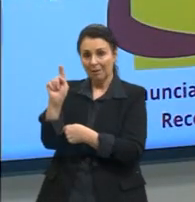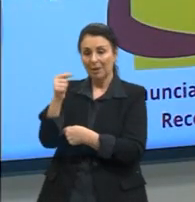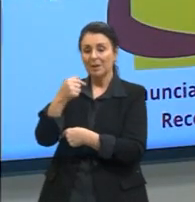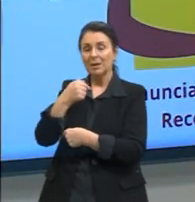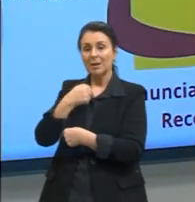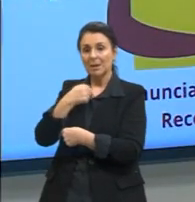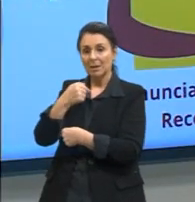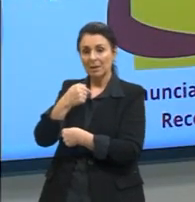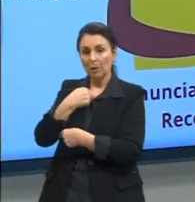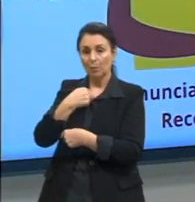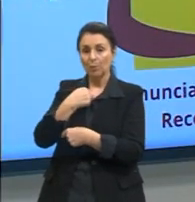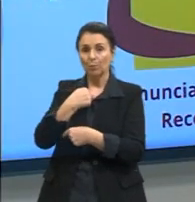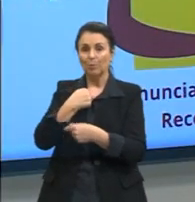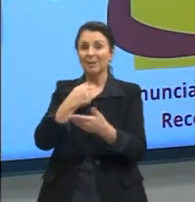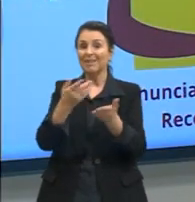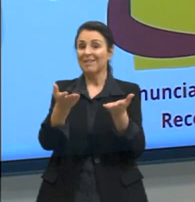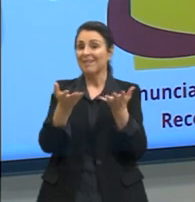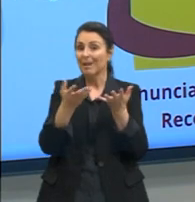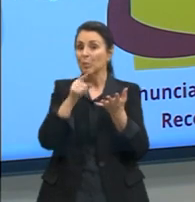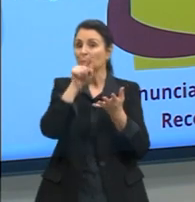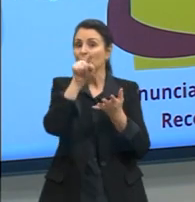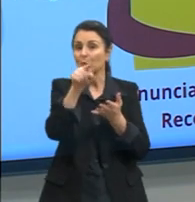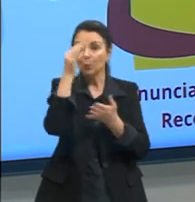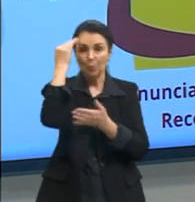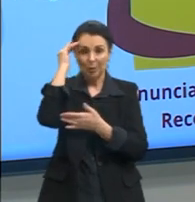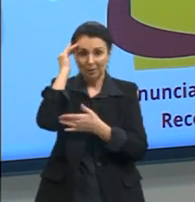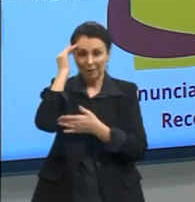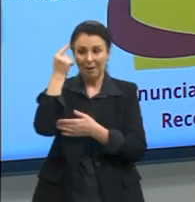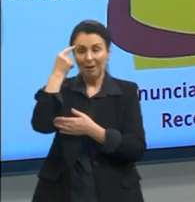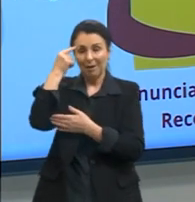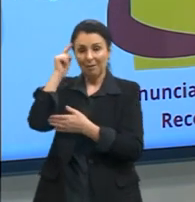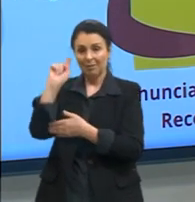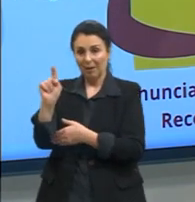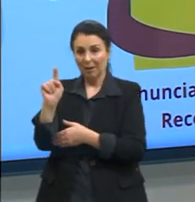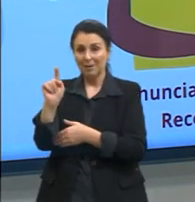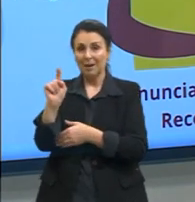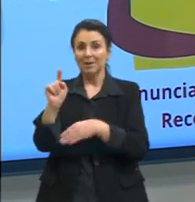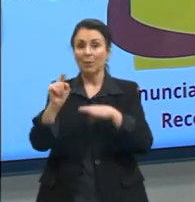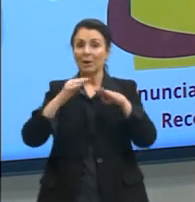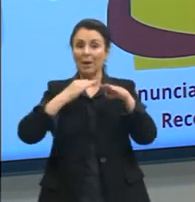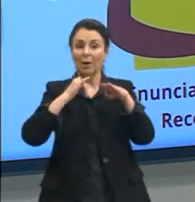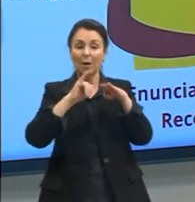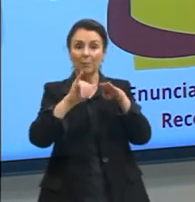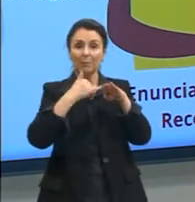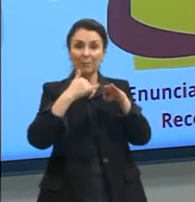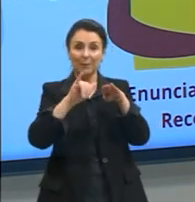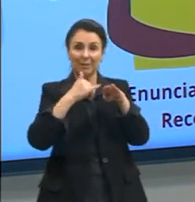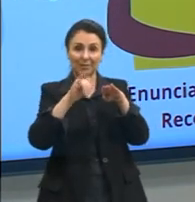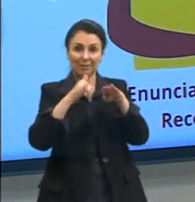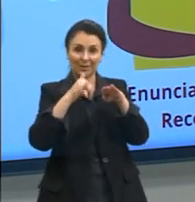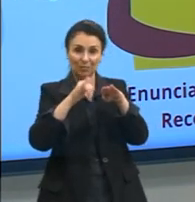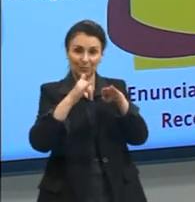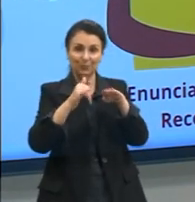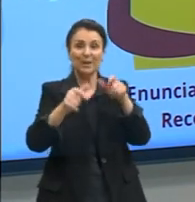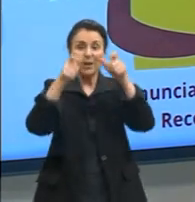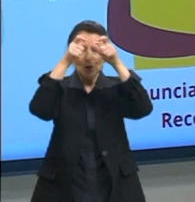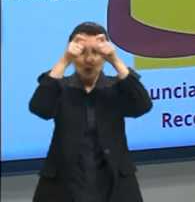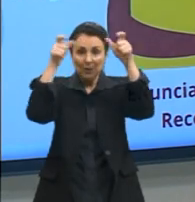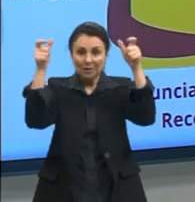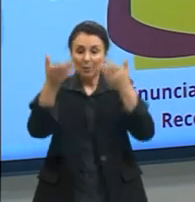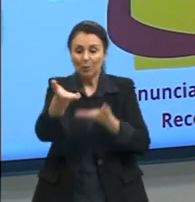estou trazendo. Essa ideia eu chamo de mensagem, tá? Esse conhecimento